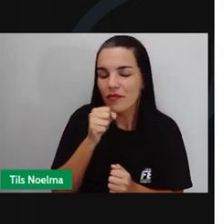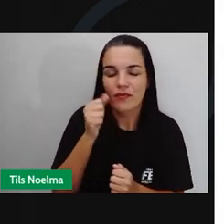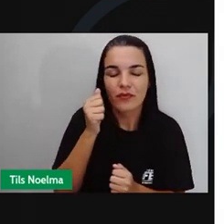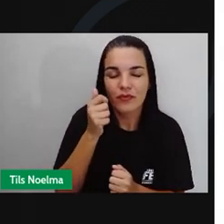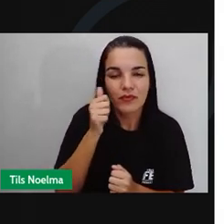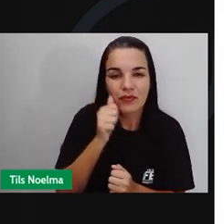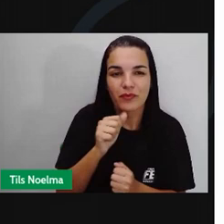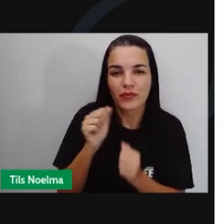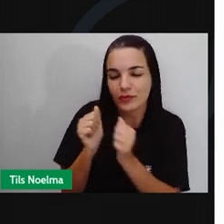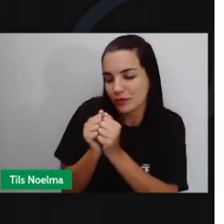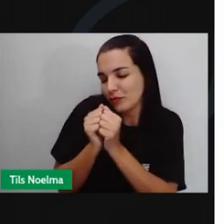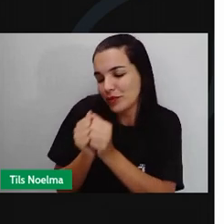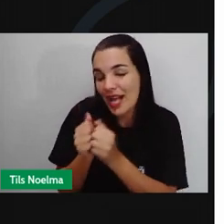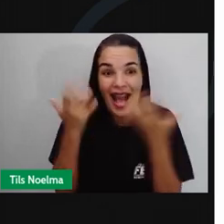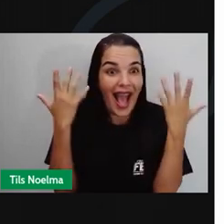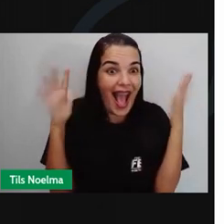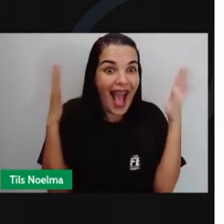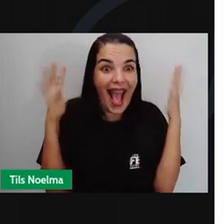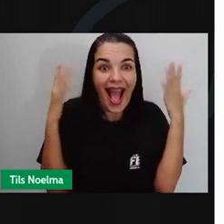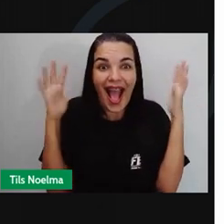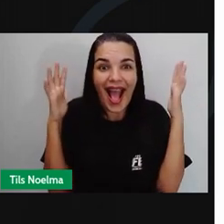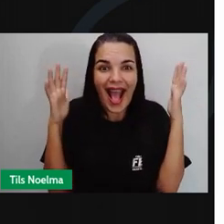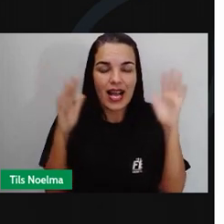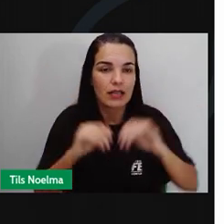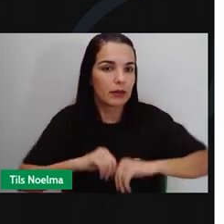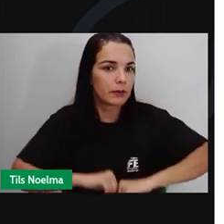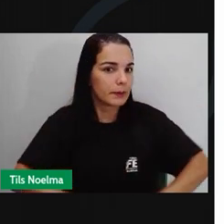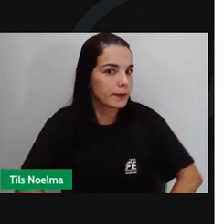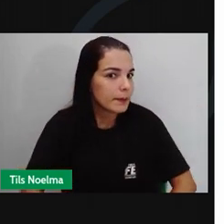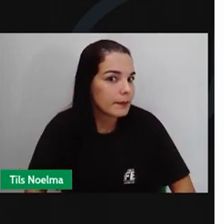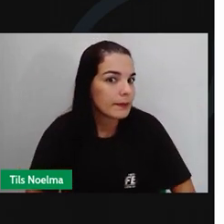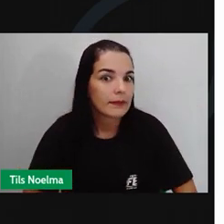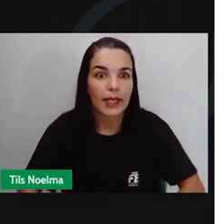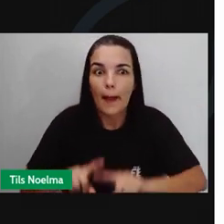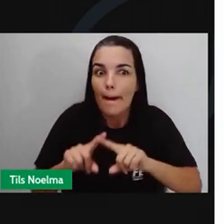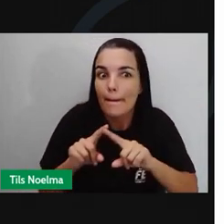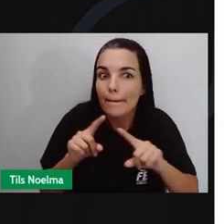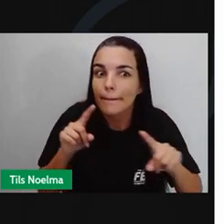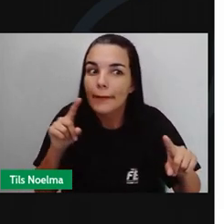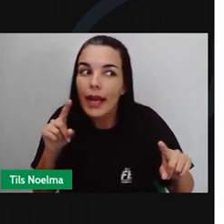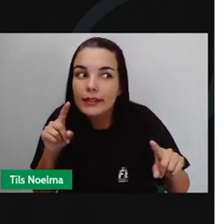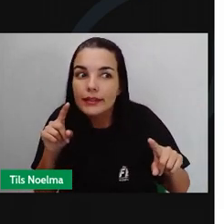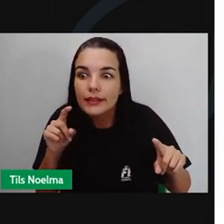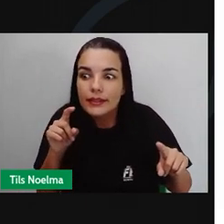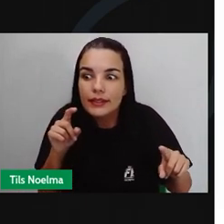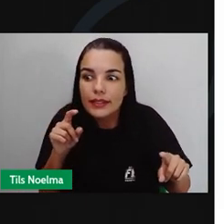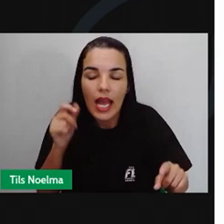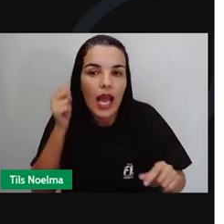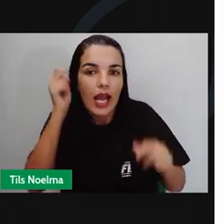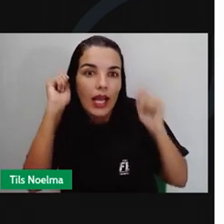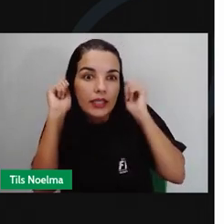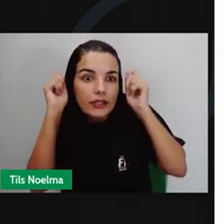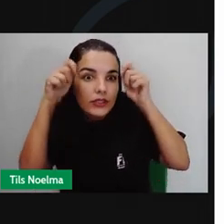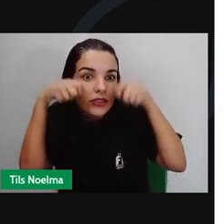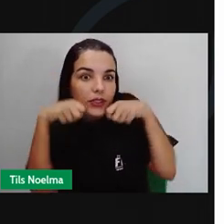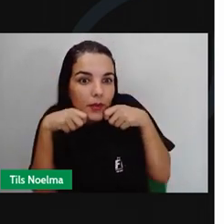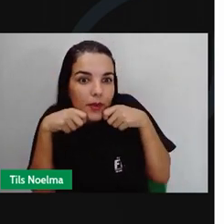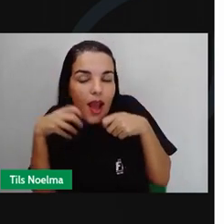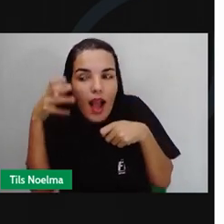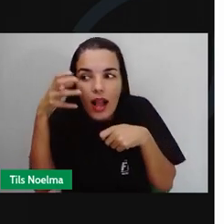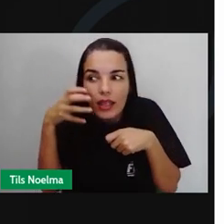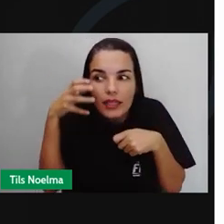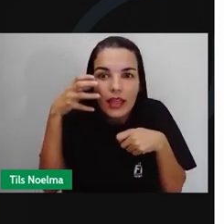contente Só que enquanto a chapéuzinho cantava O lobo que